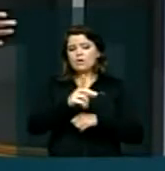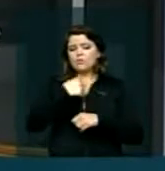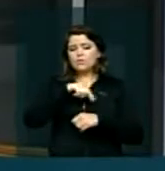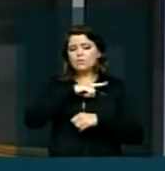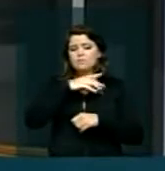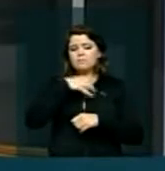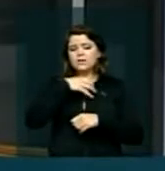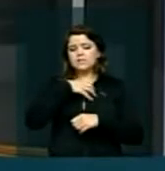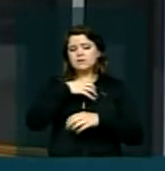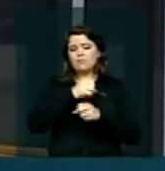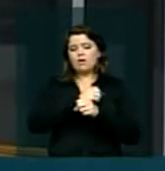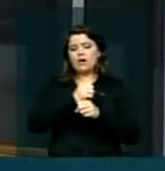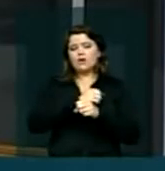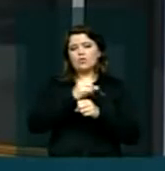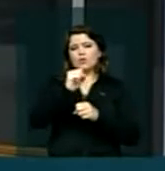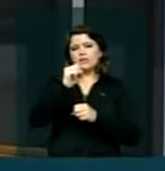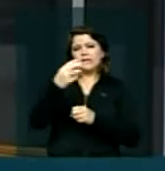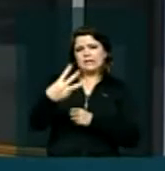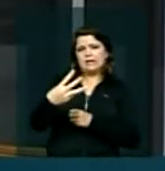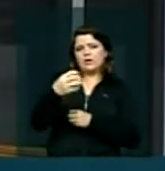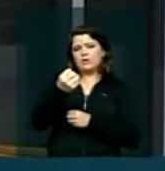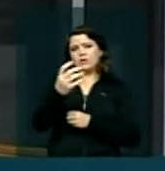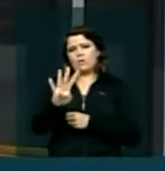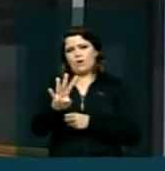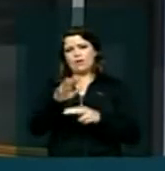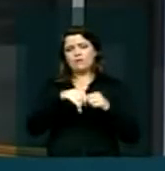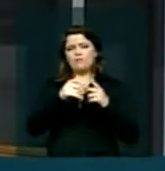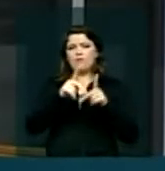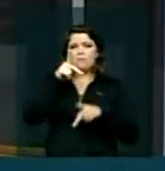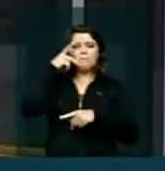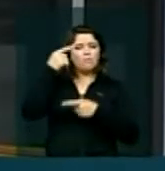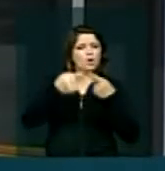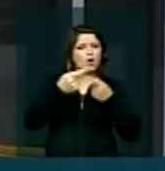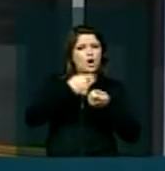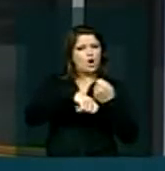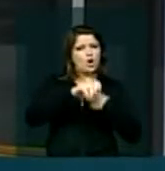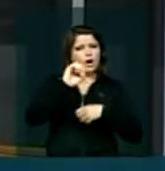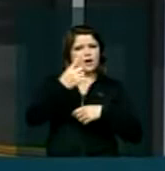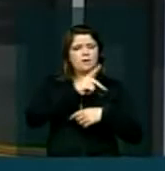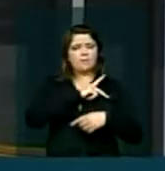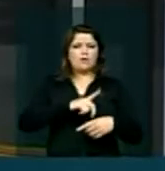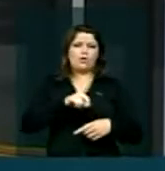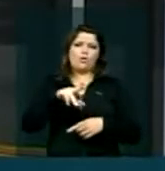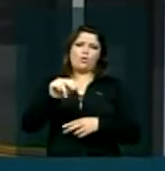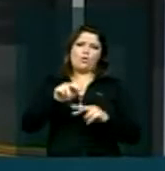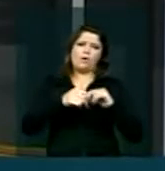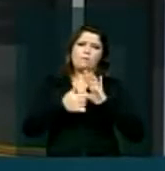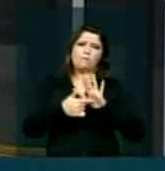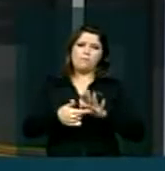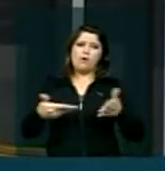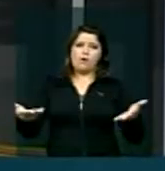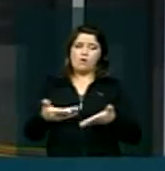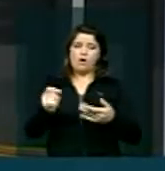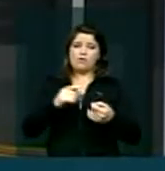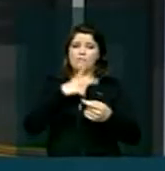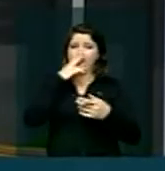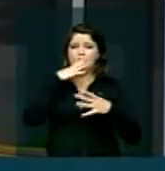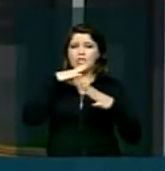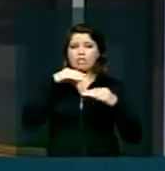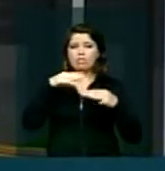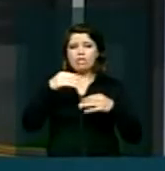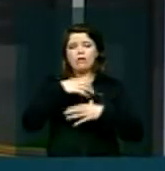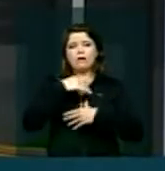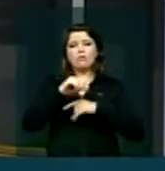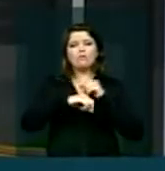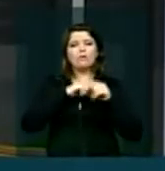sentimos em 83 e 84. A política econômica implementada pelo ex-presidente Lula se mostra agora um colchão que